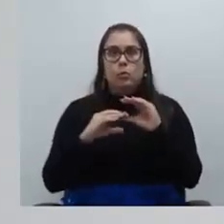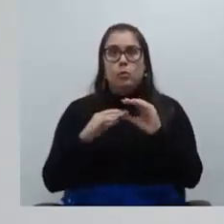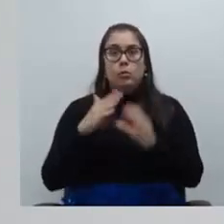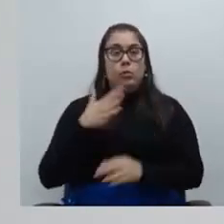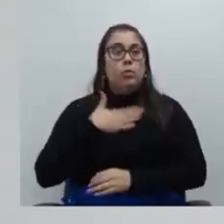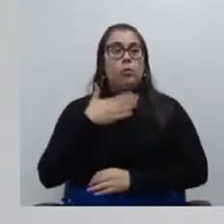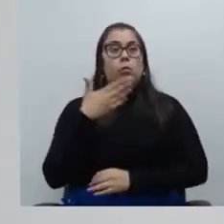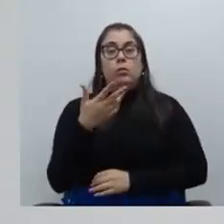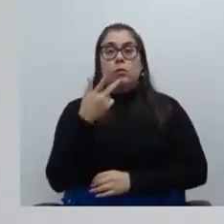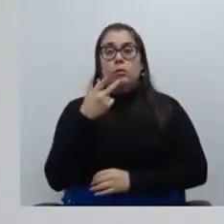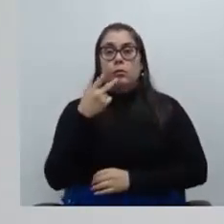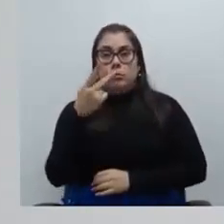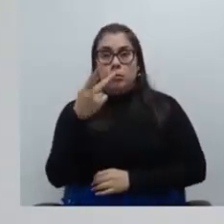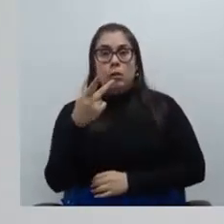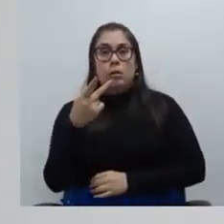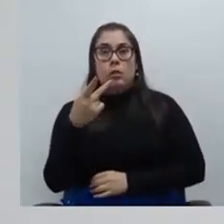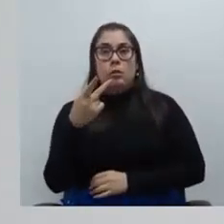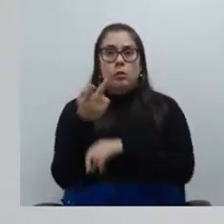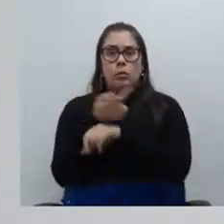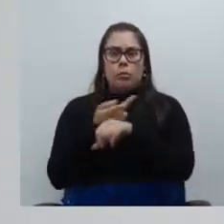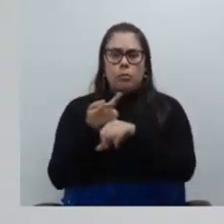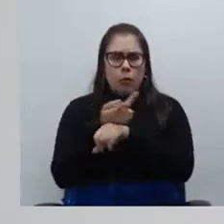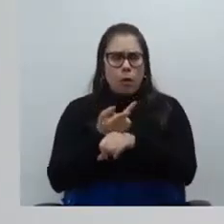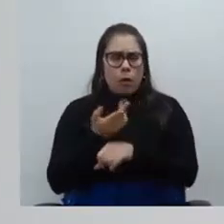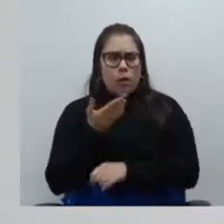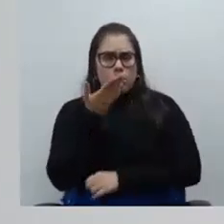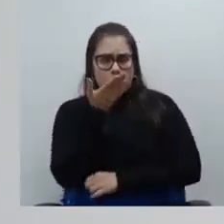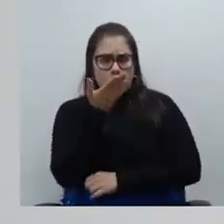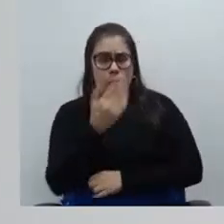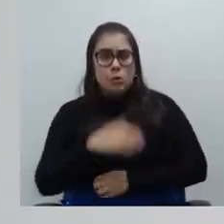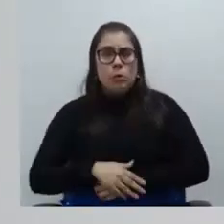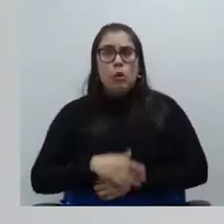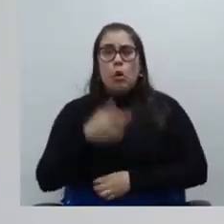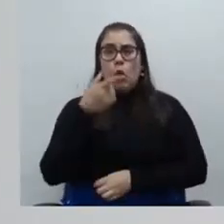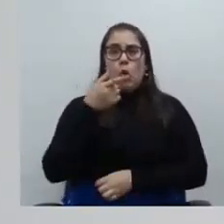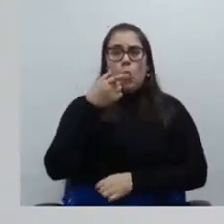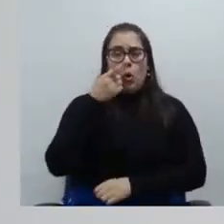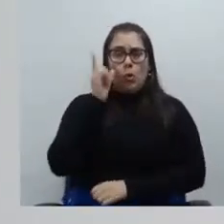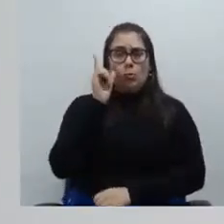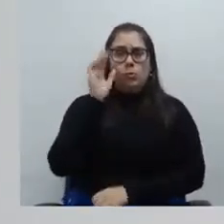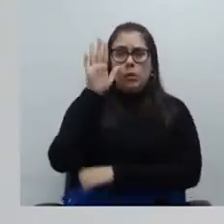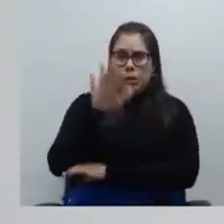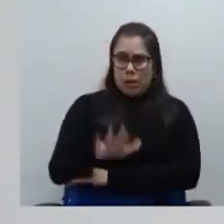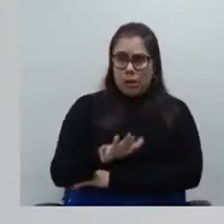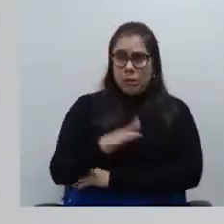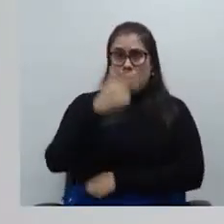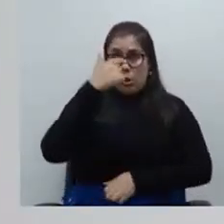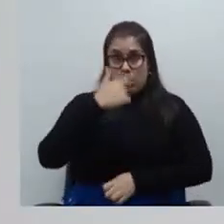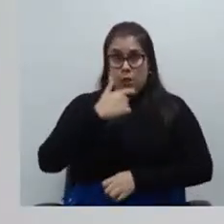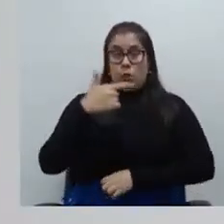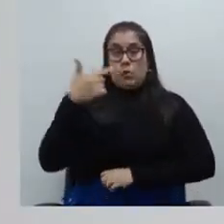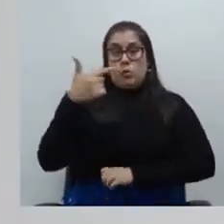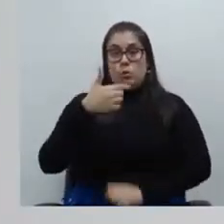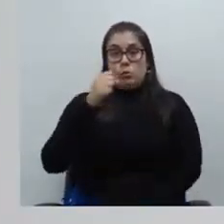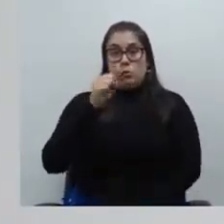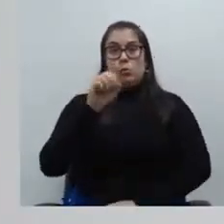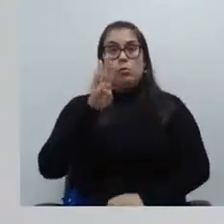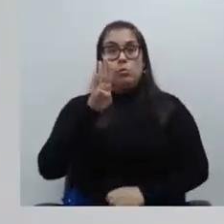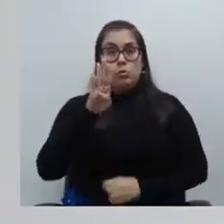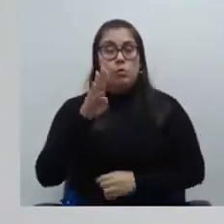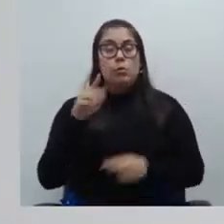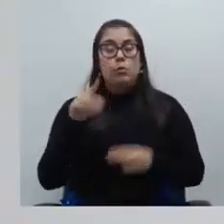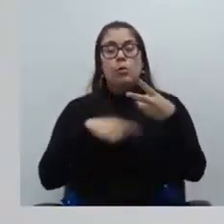surpreendeu a sua fala de que os colegas lhe procuraram tendo em vista que ontem à tarde eu o segundo subdefensor público geral